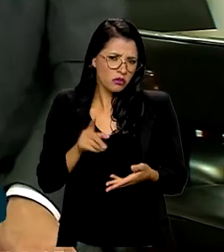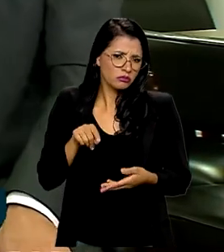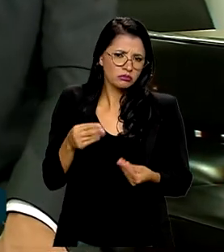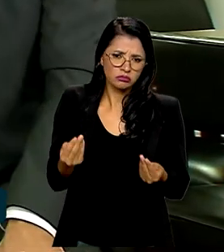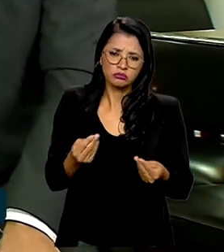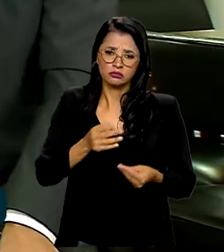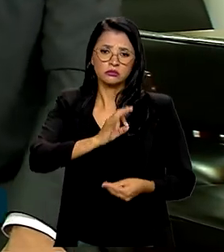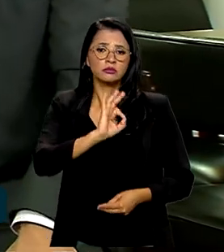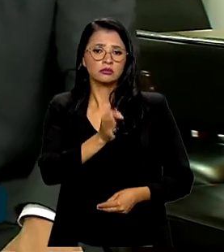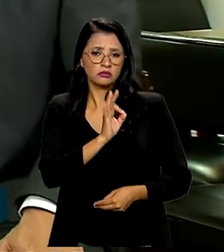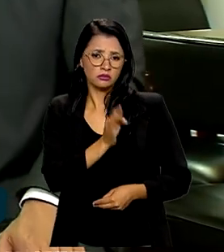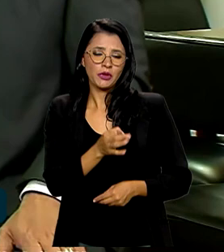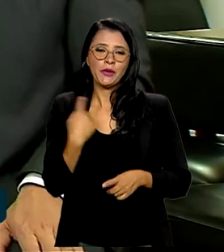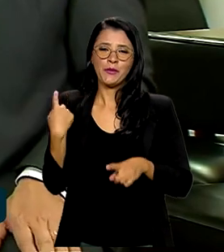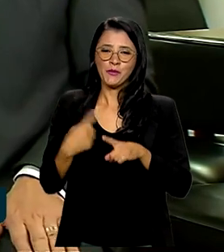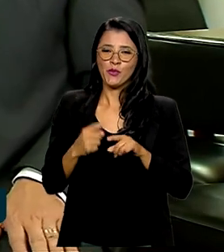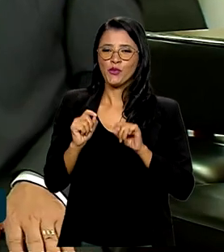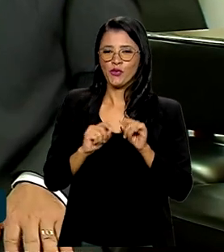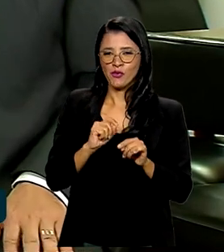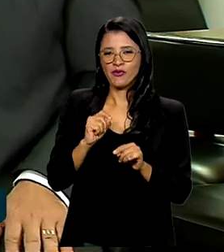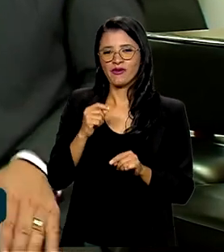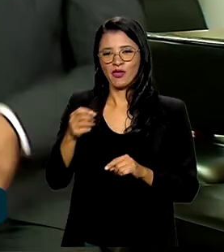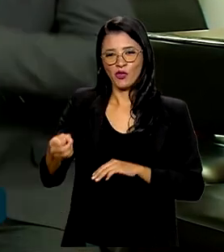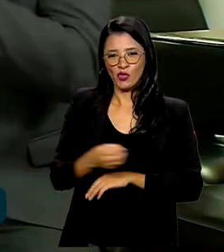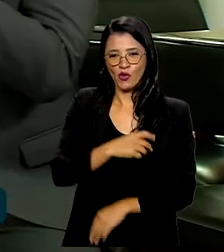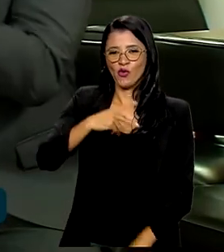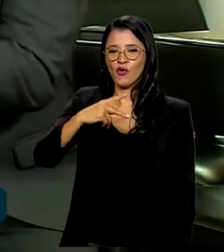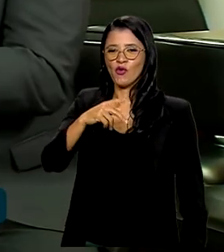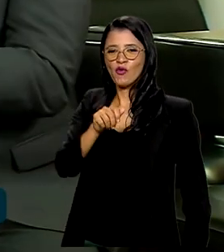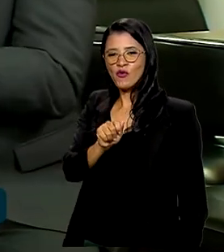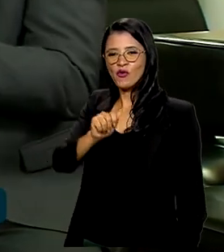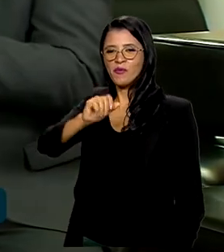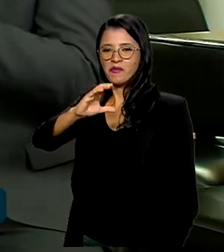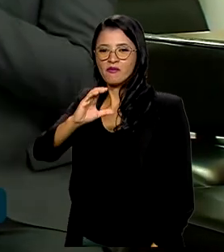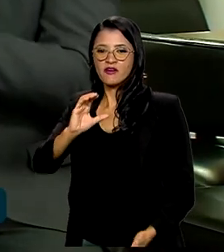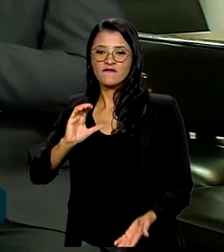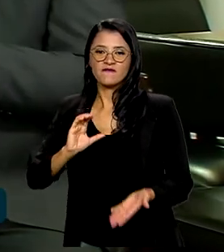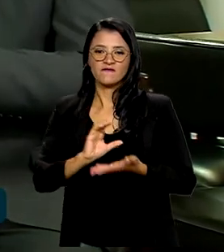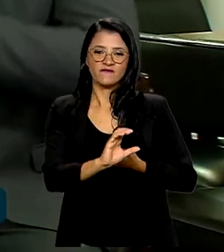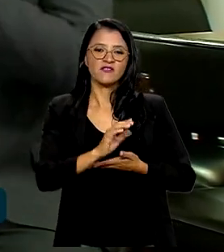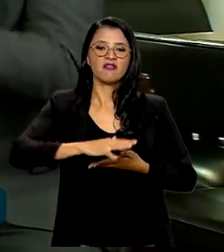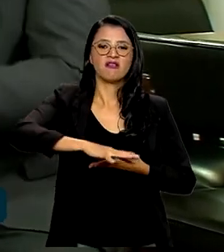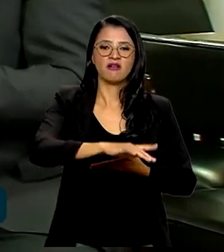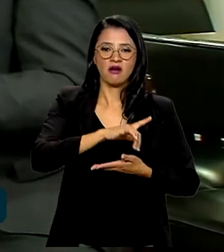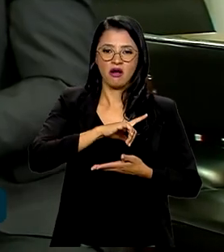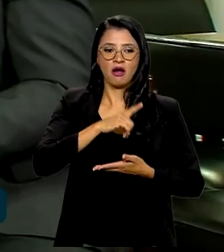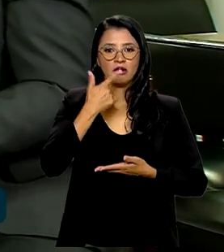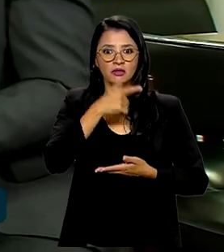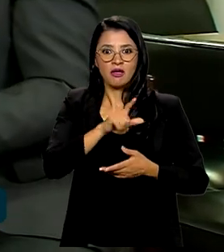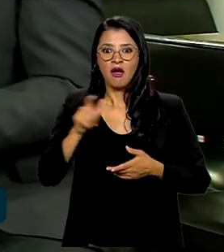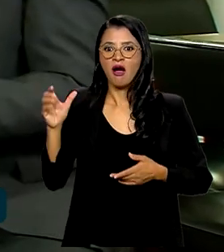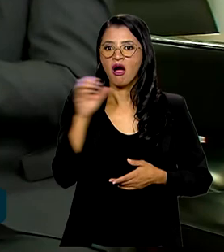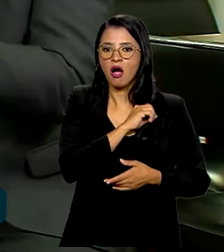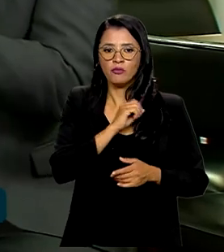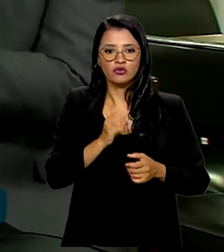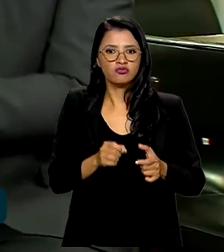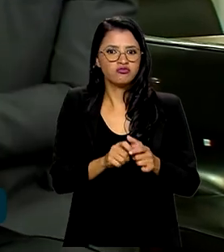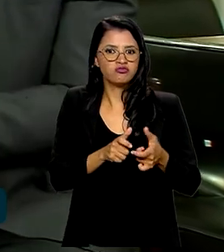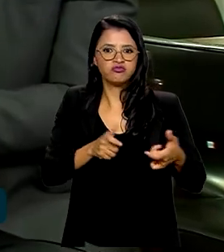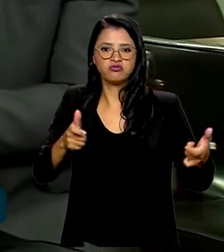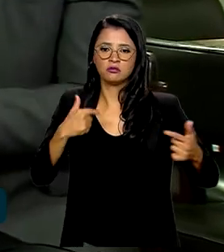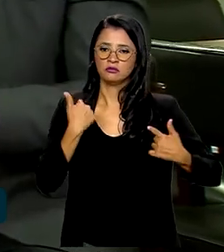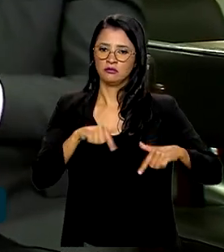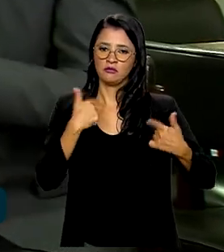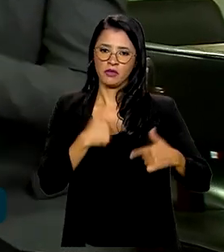certeza, viu, Pablo. Primeiro porque o novo PAC investe em áreas que geram emprego muito rapidamente, por exemplo, a